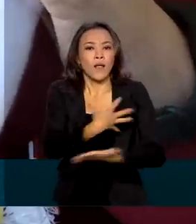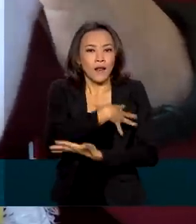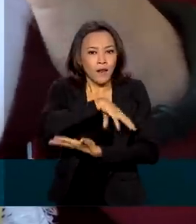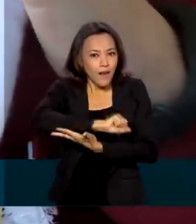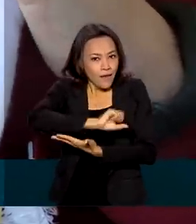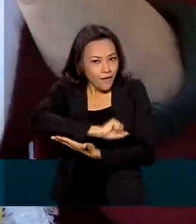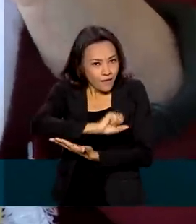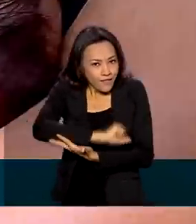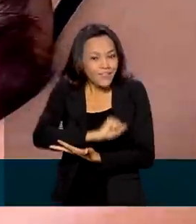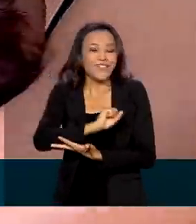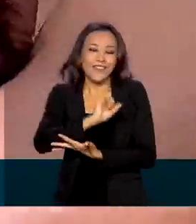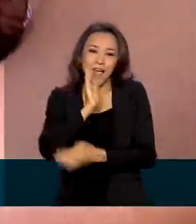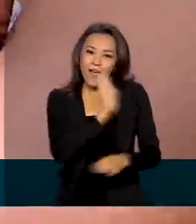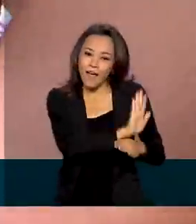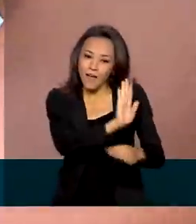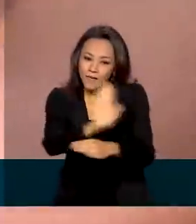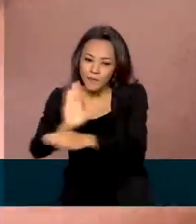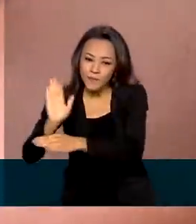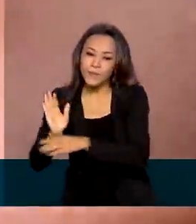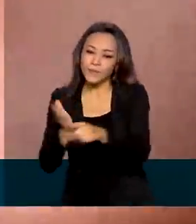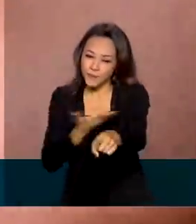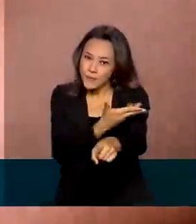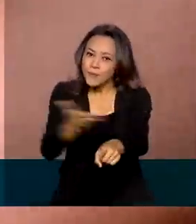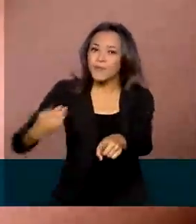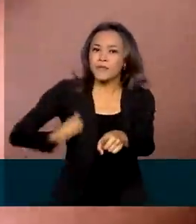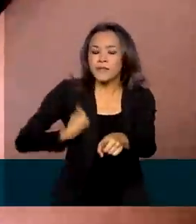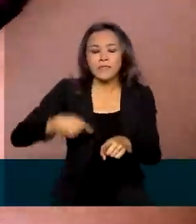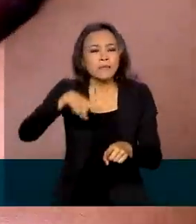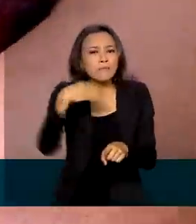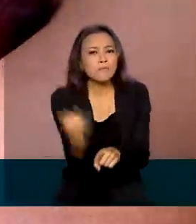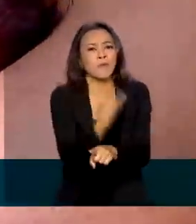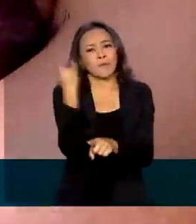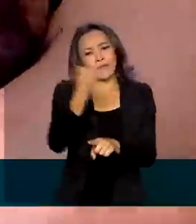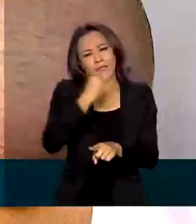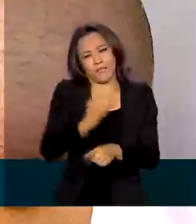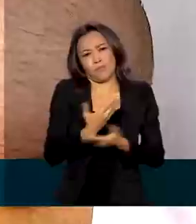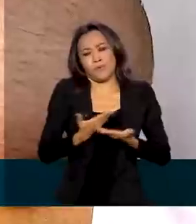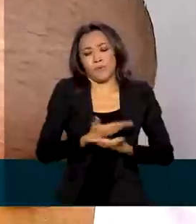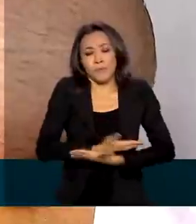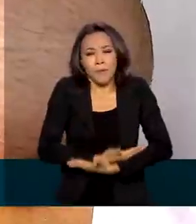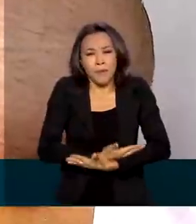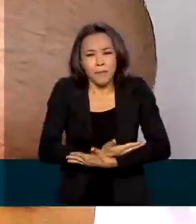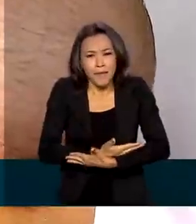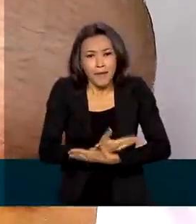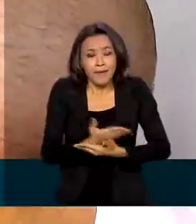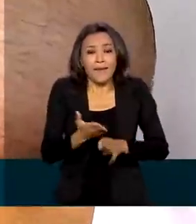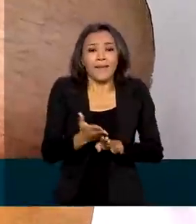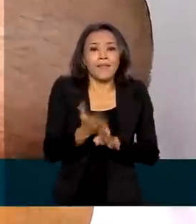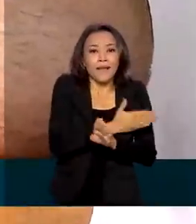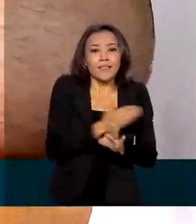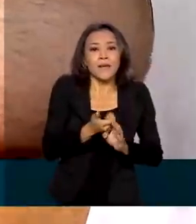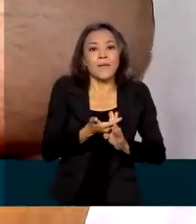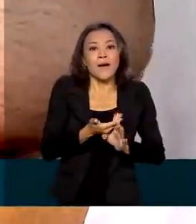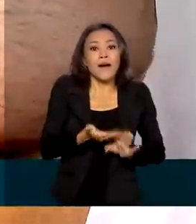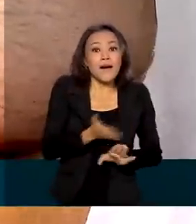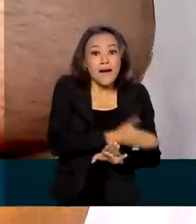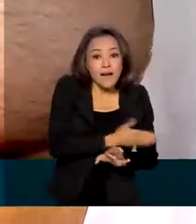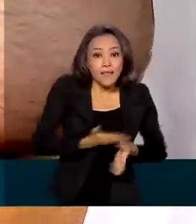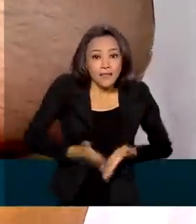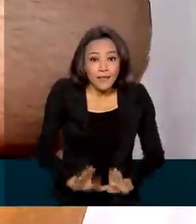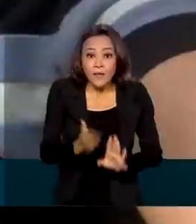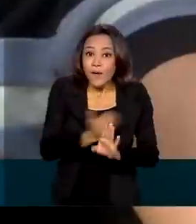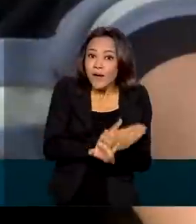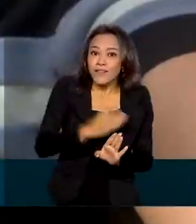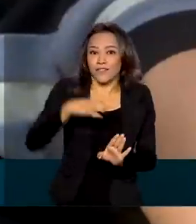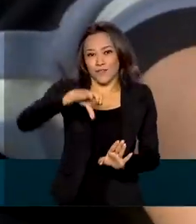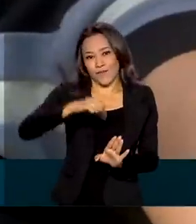salva vidas. O alimento é essencial para bebês prematuros e que não podem ser alimentados diretamente pela